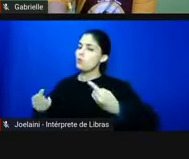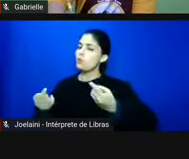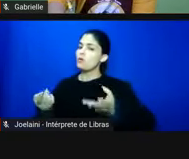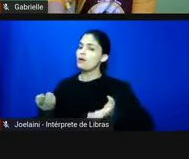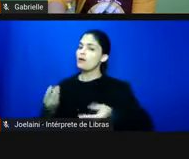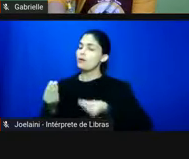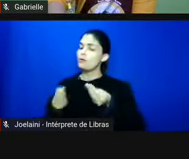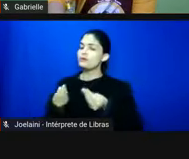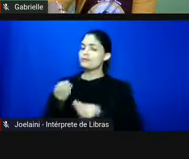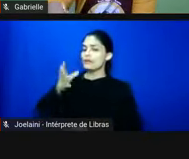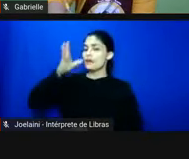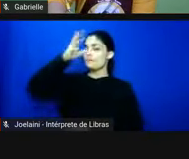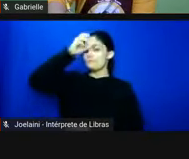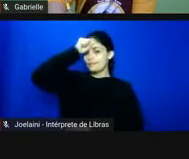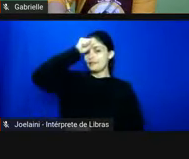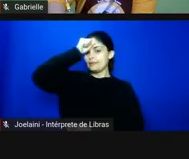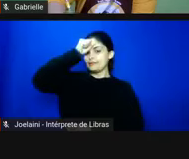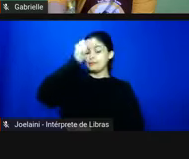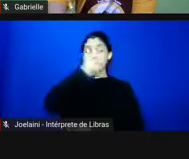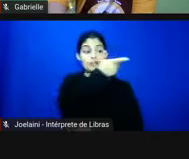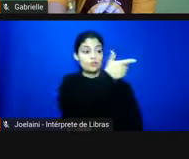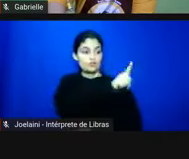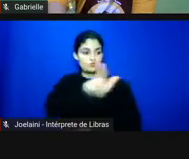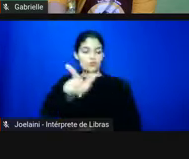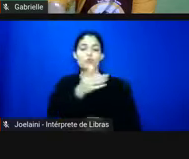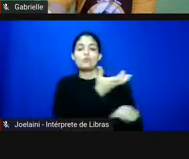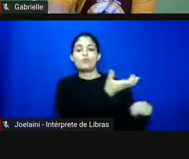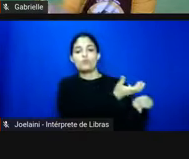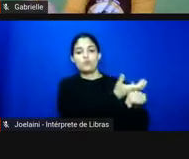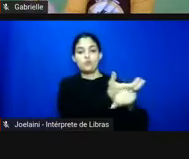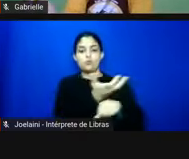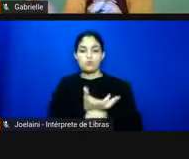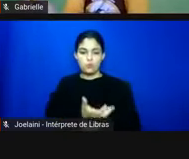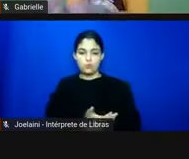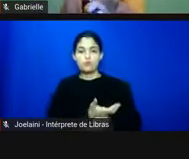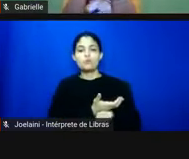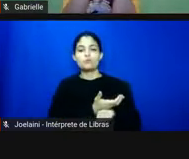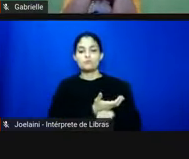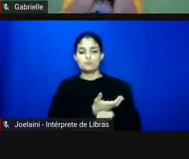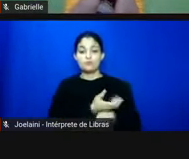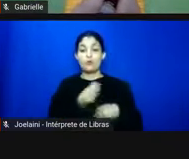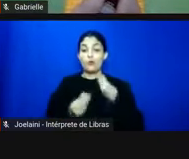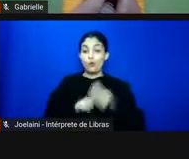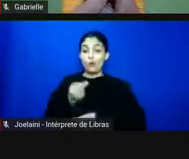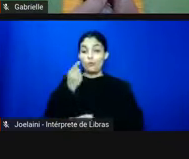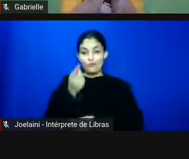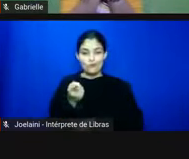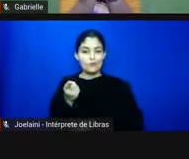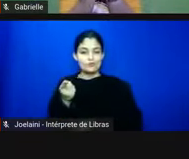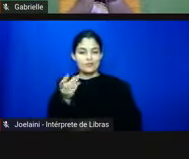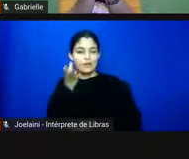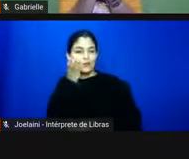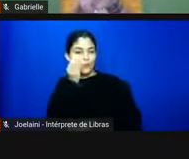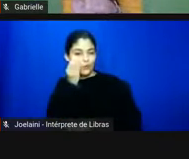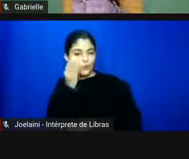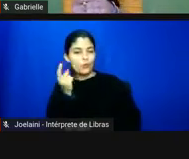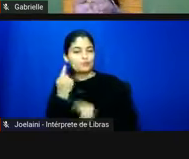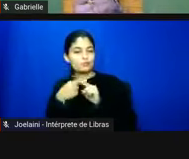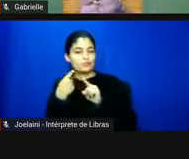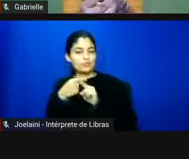aprende nas outras disciplinas né o modo como você é curioso eu tenho